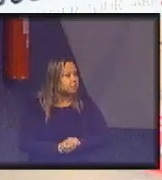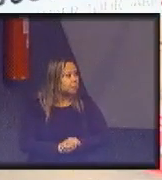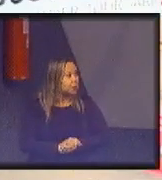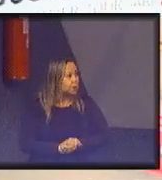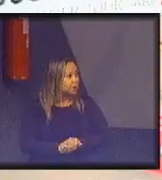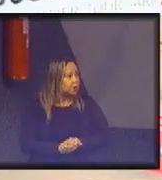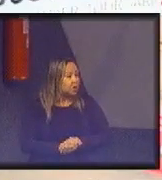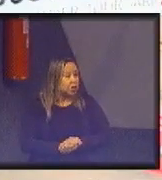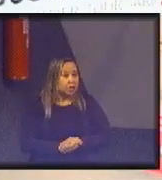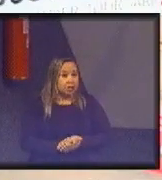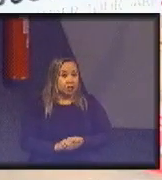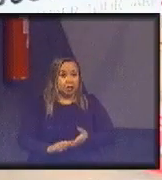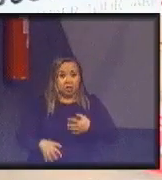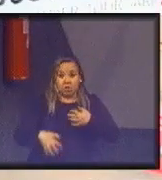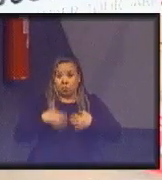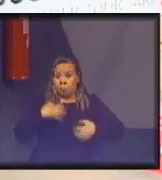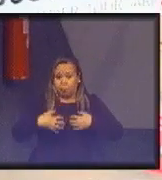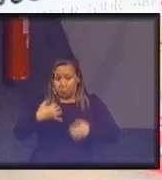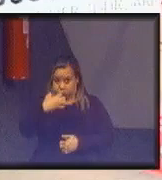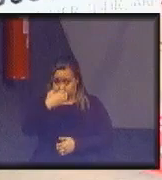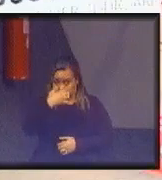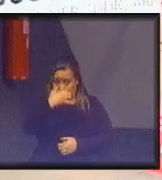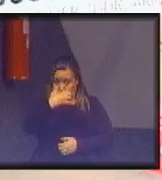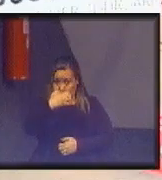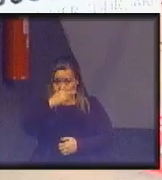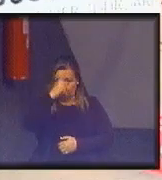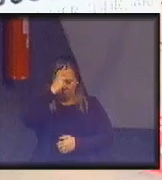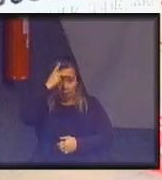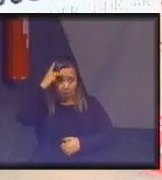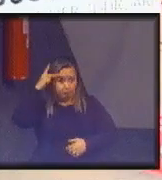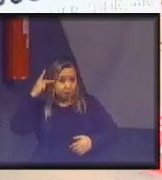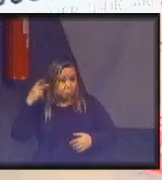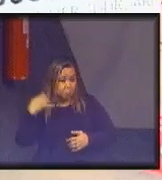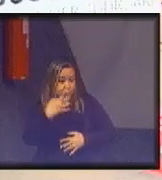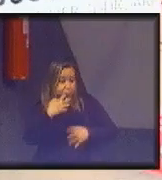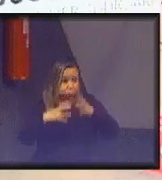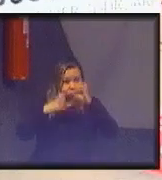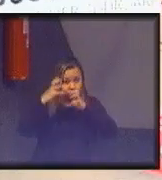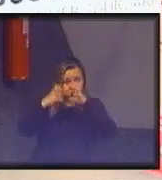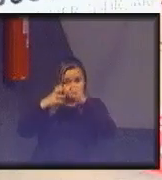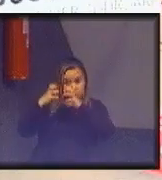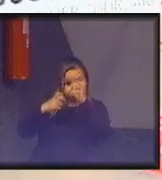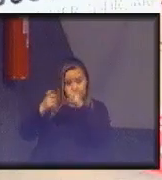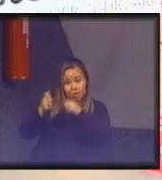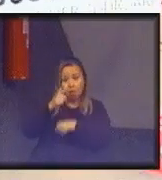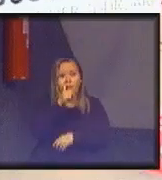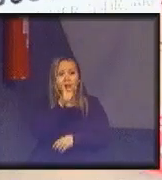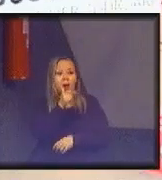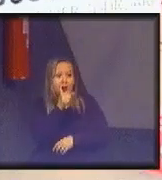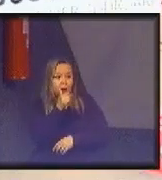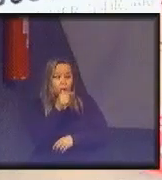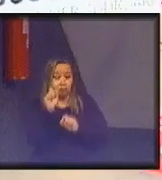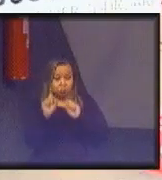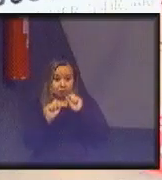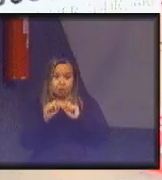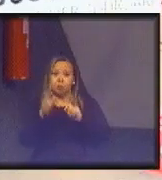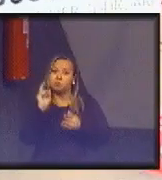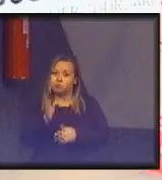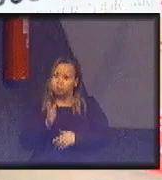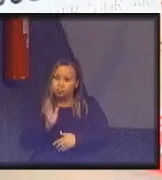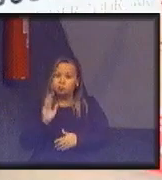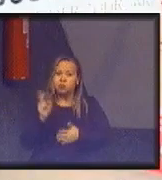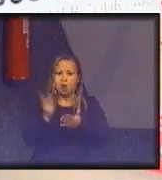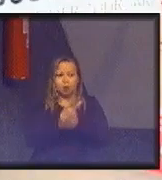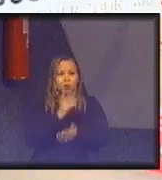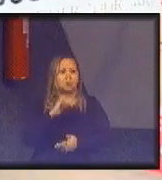Conflito armado. Pessoas brigando por causa da água. E isso já acontece na